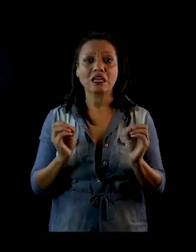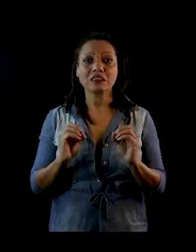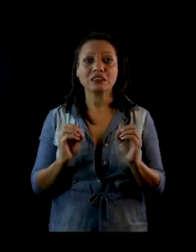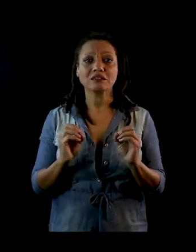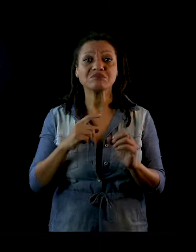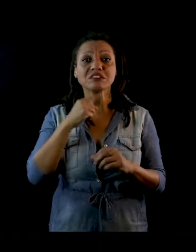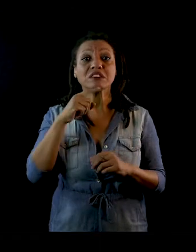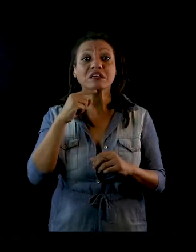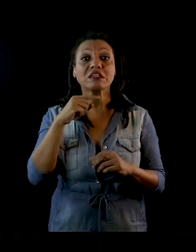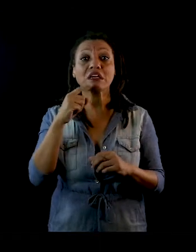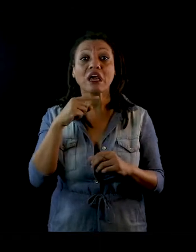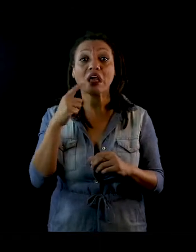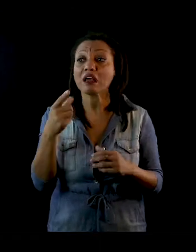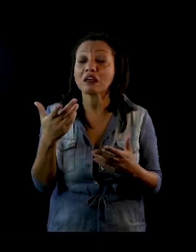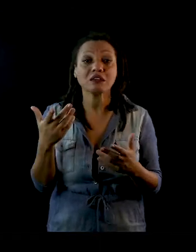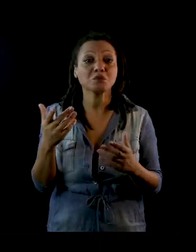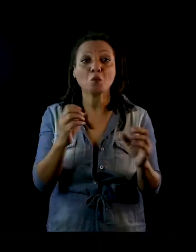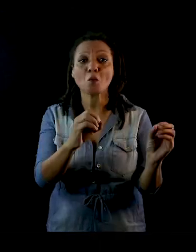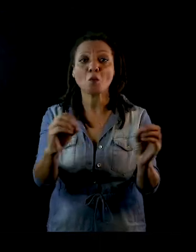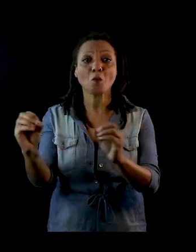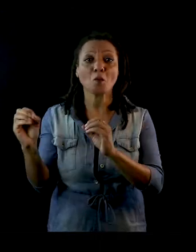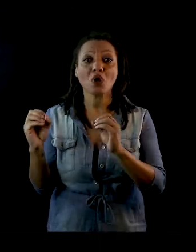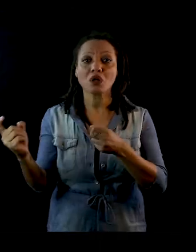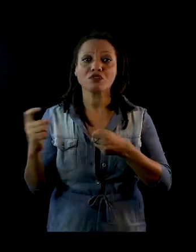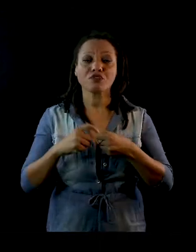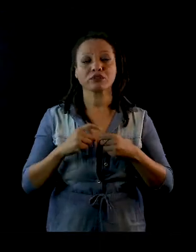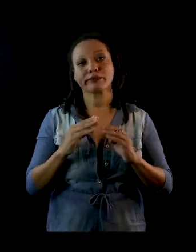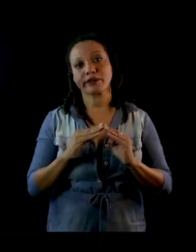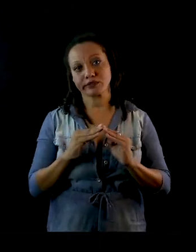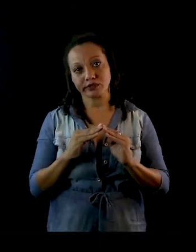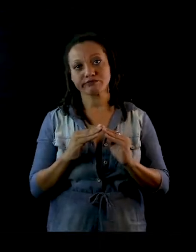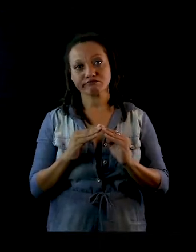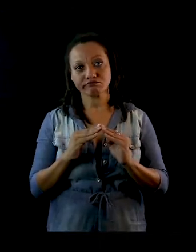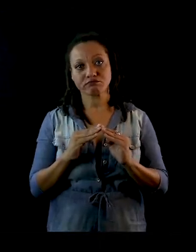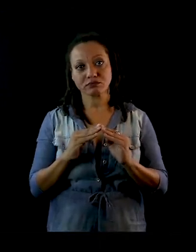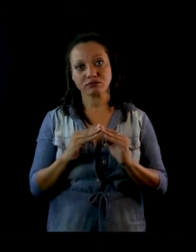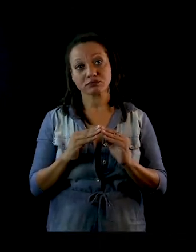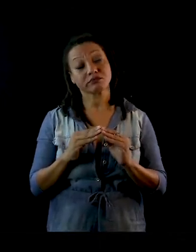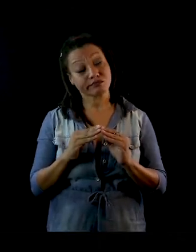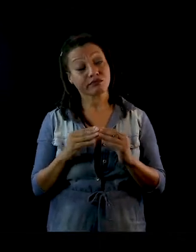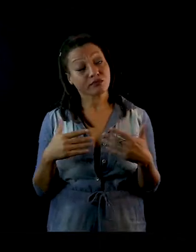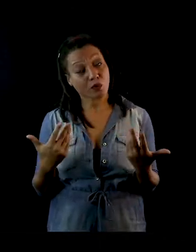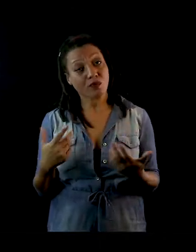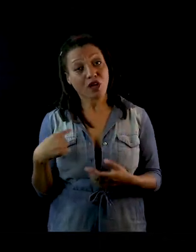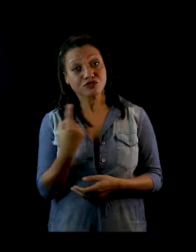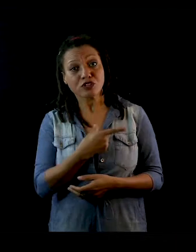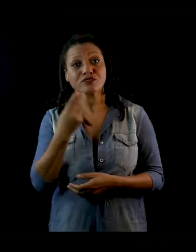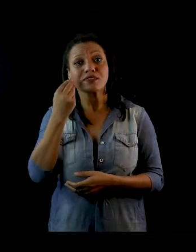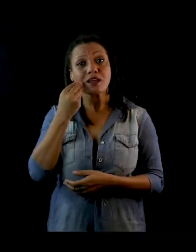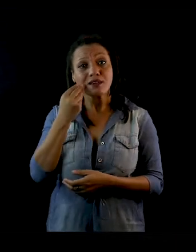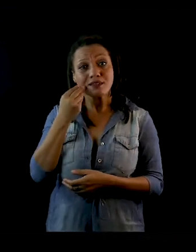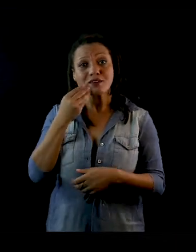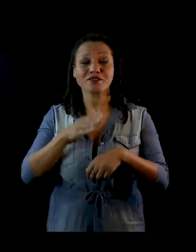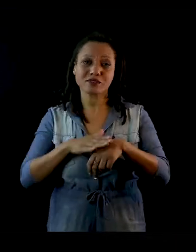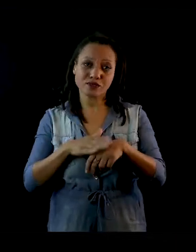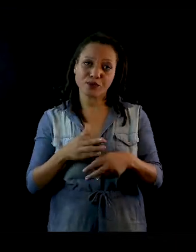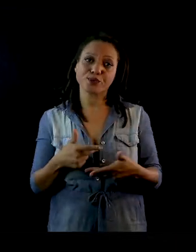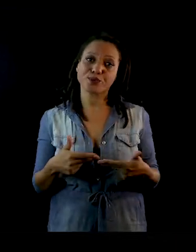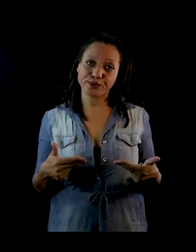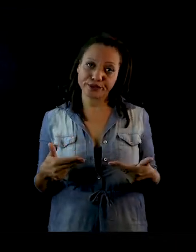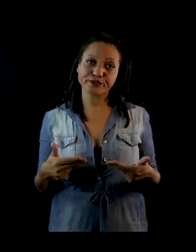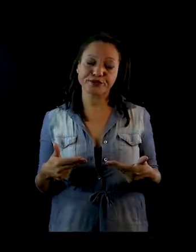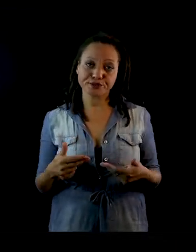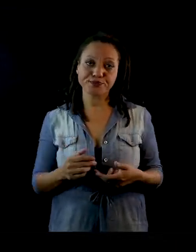e não aparece público, não aparece nada, e a gente volta para casa. assim, a gente até que tenta fazer algumas coisas.